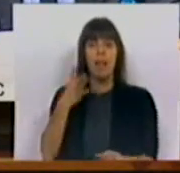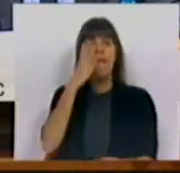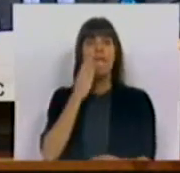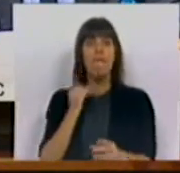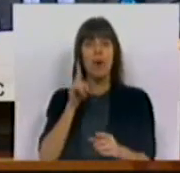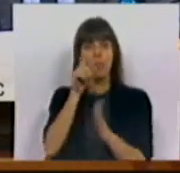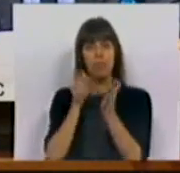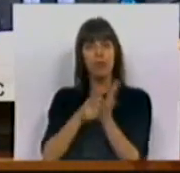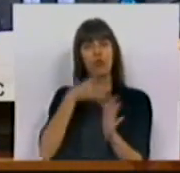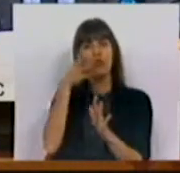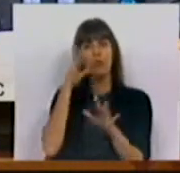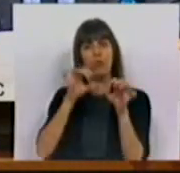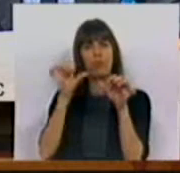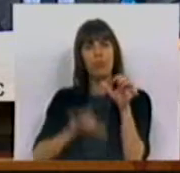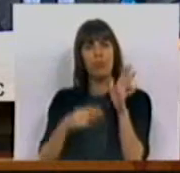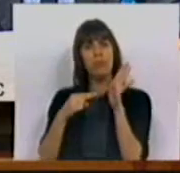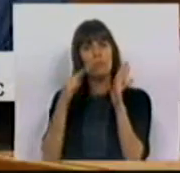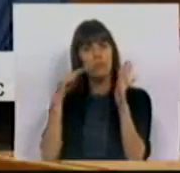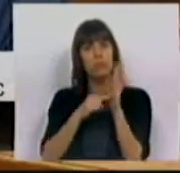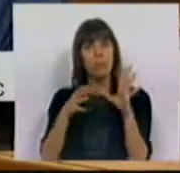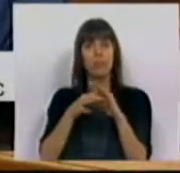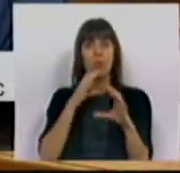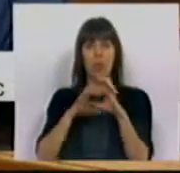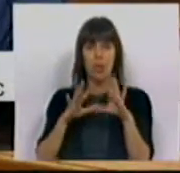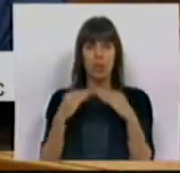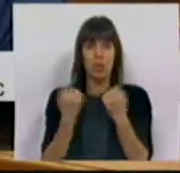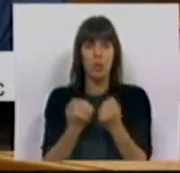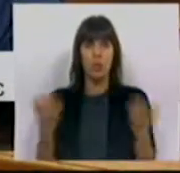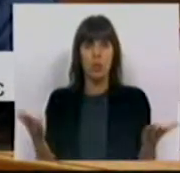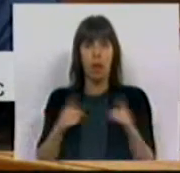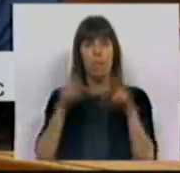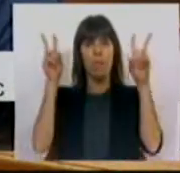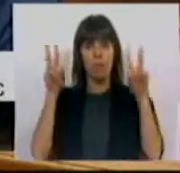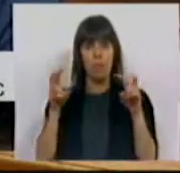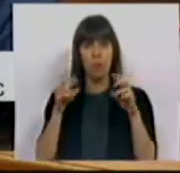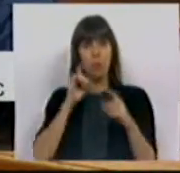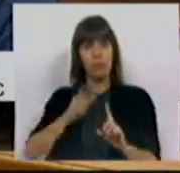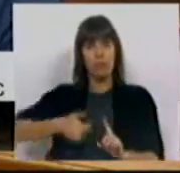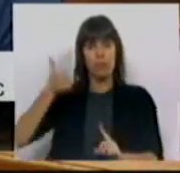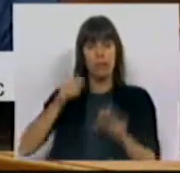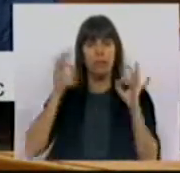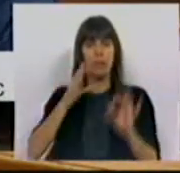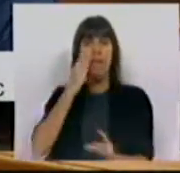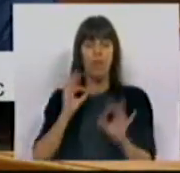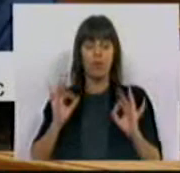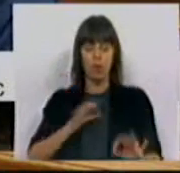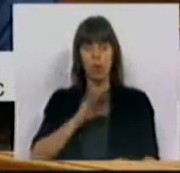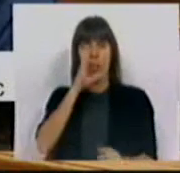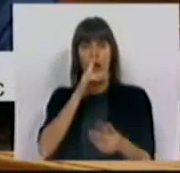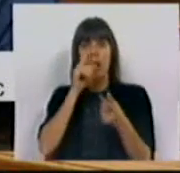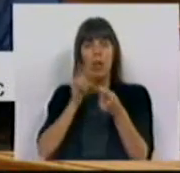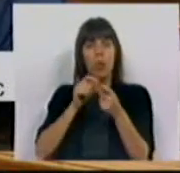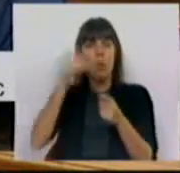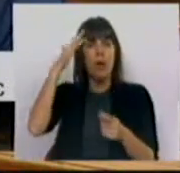vergonha da sua nota explicativa, sobretudo no que diz respeito à comunicação social, que é um tema vulcral. É uma absoluta vergonha. O Sr. Ministro tem tão